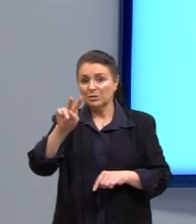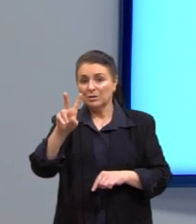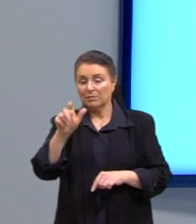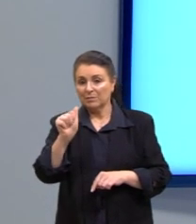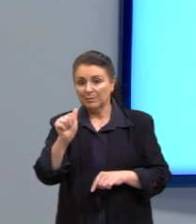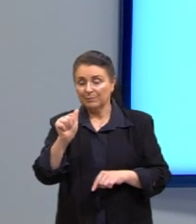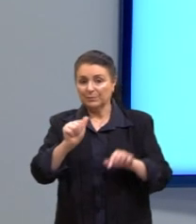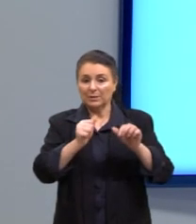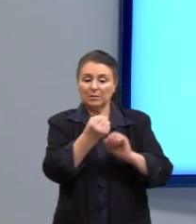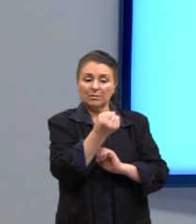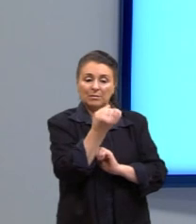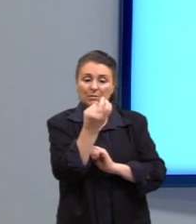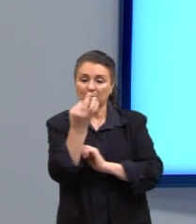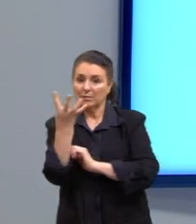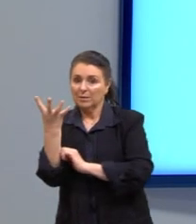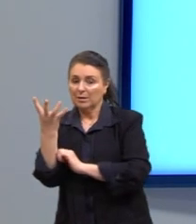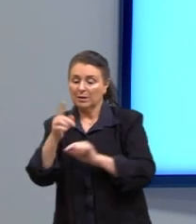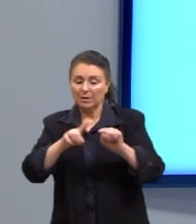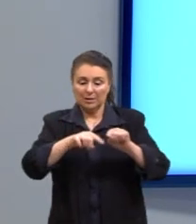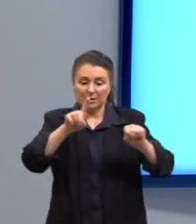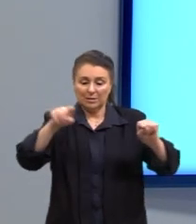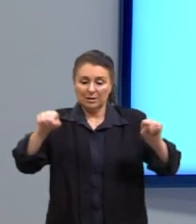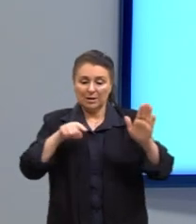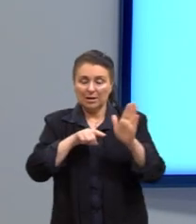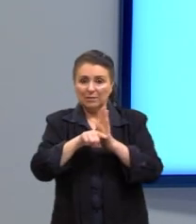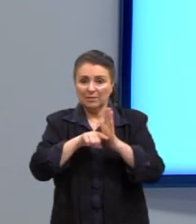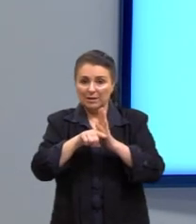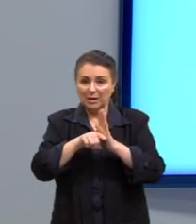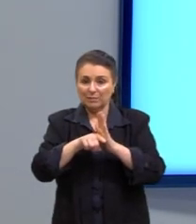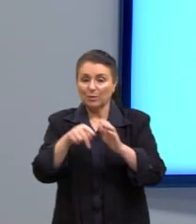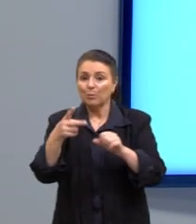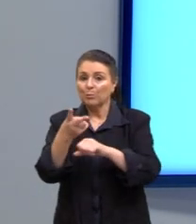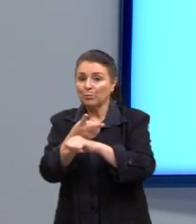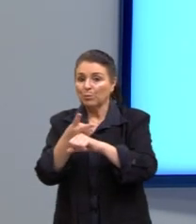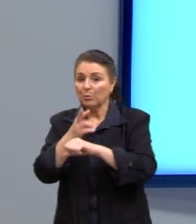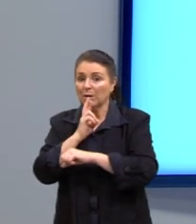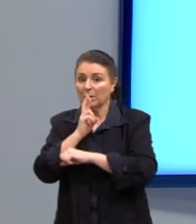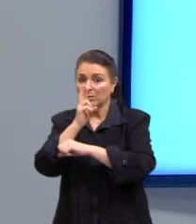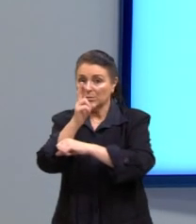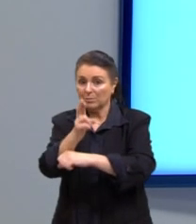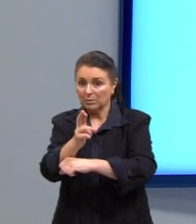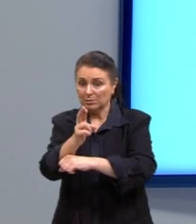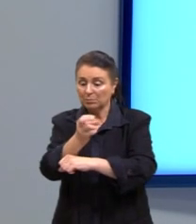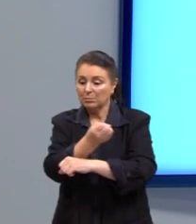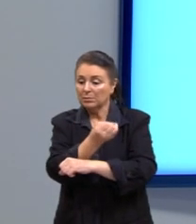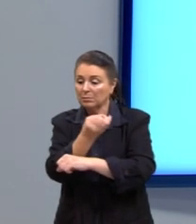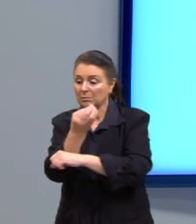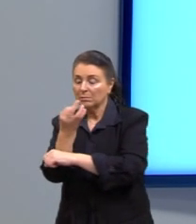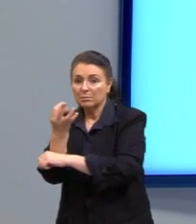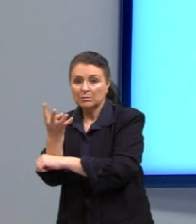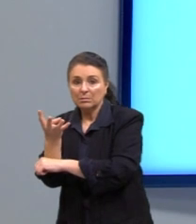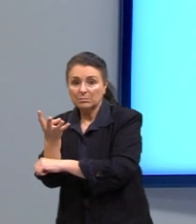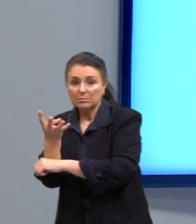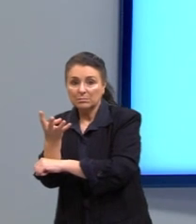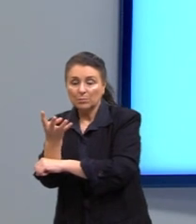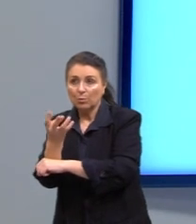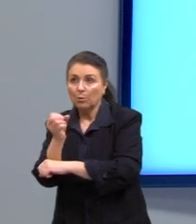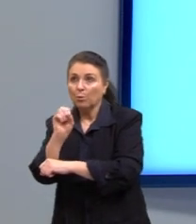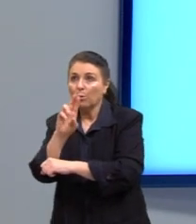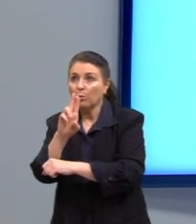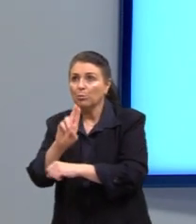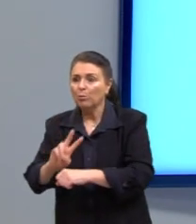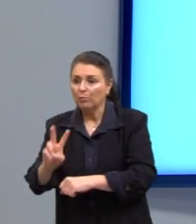de variável, a pesquisa busca receber, como resposta, uma quantidade, ou então um valor